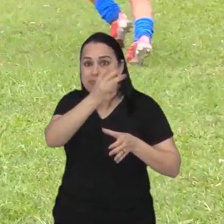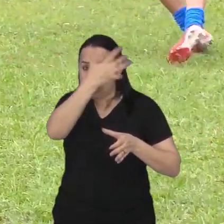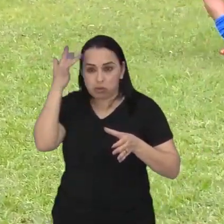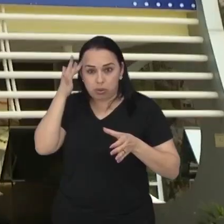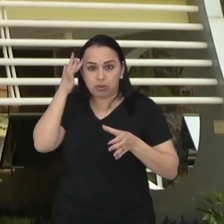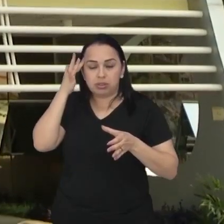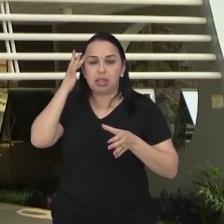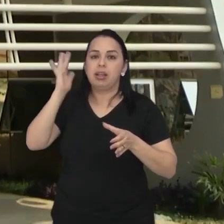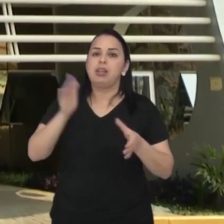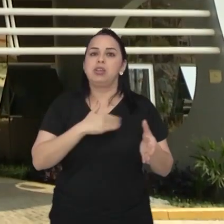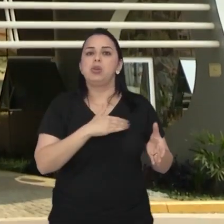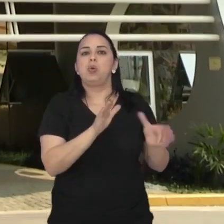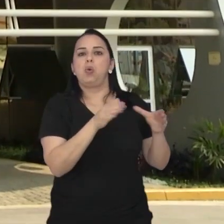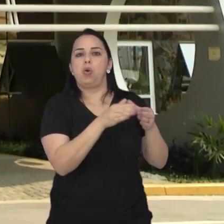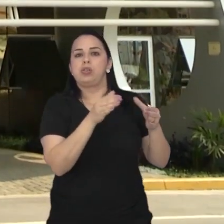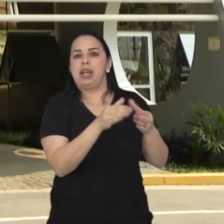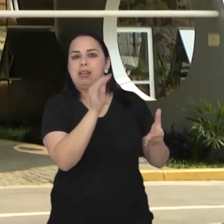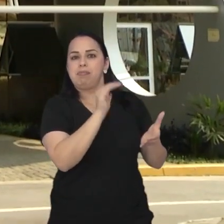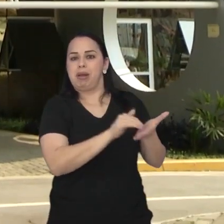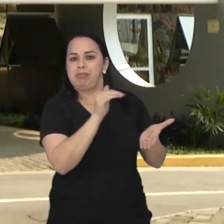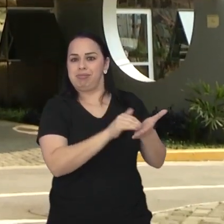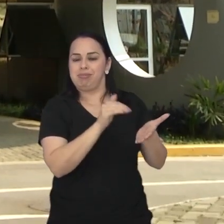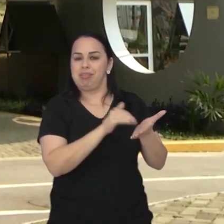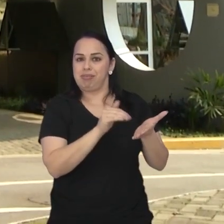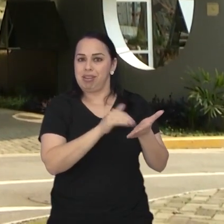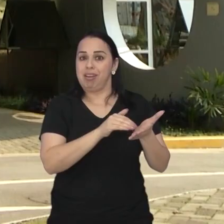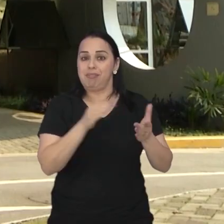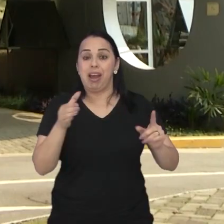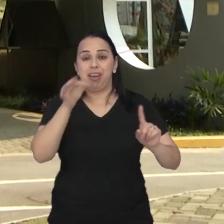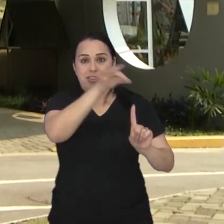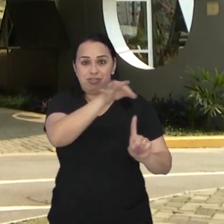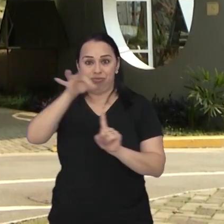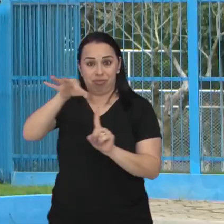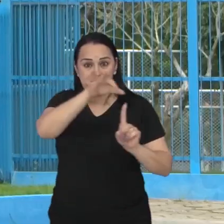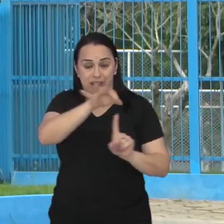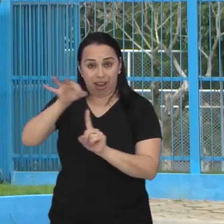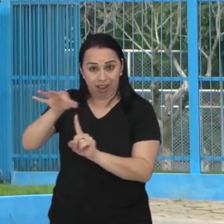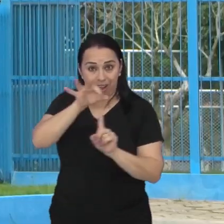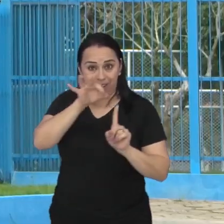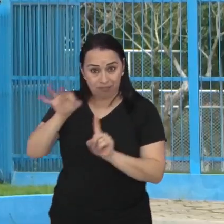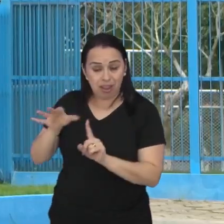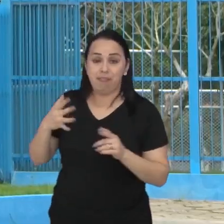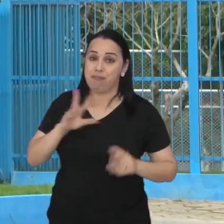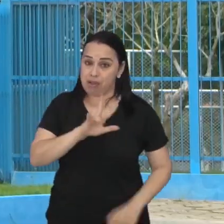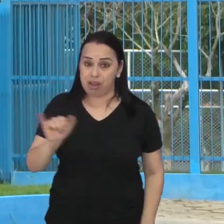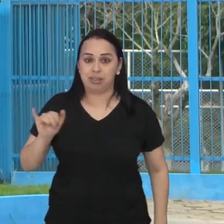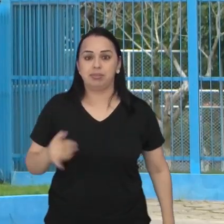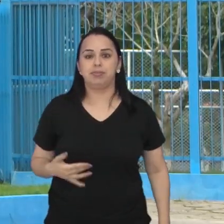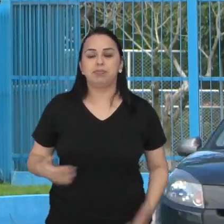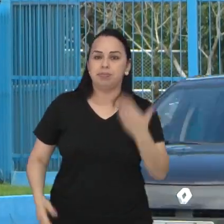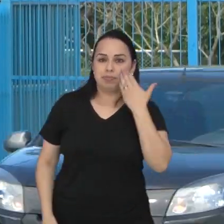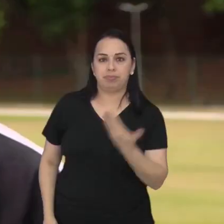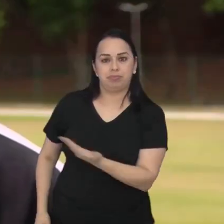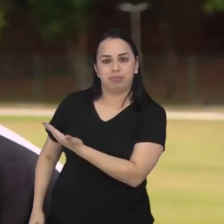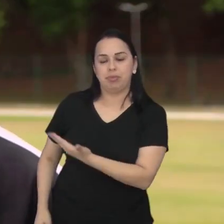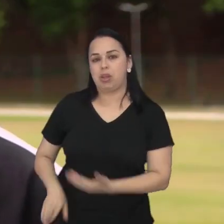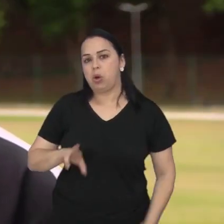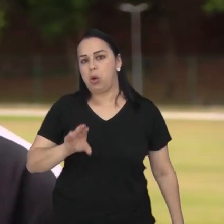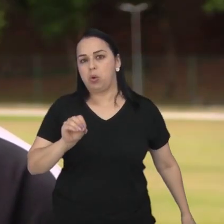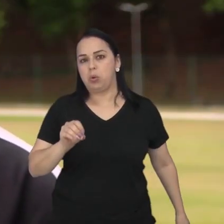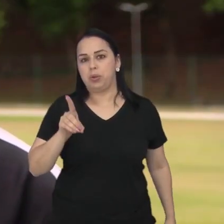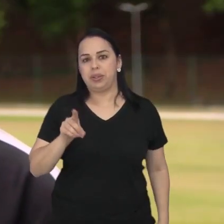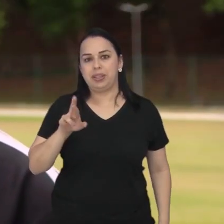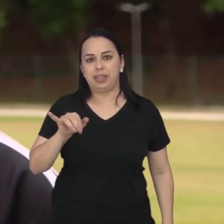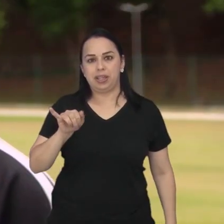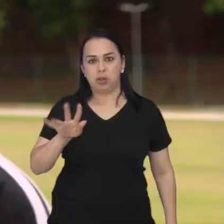membros, indicados pelo Conselho Municipal de Esportes e aprovado pela Secretaria de Educação e Cidadania. Rodrigo